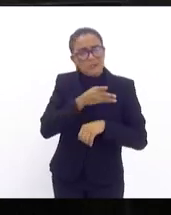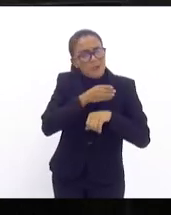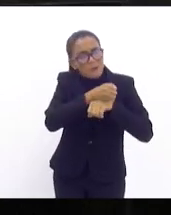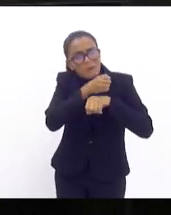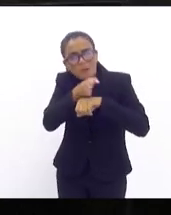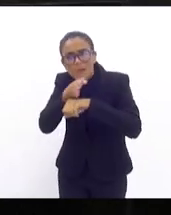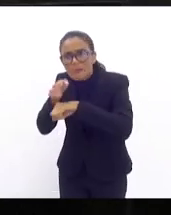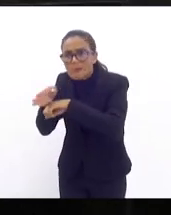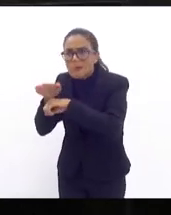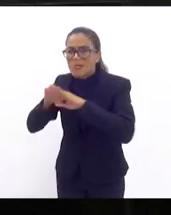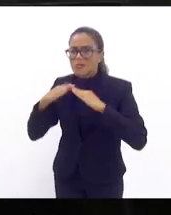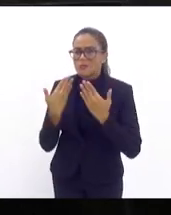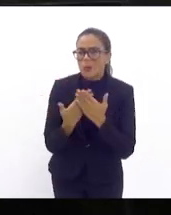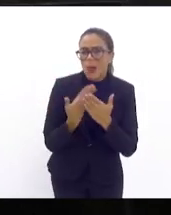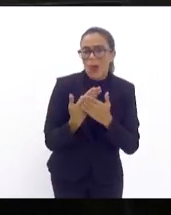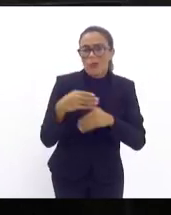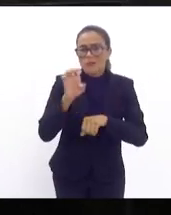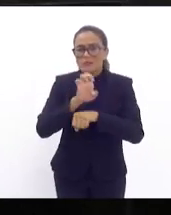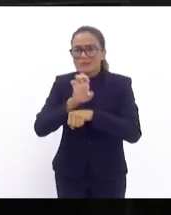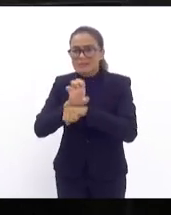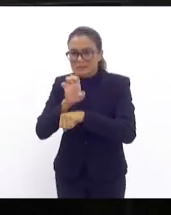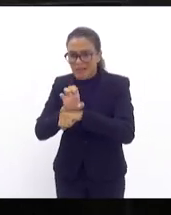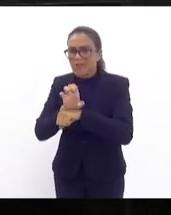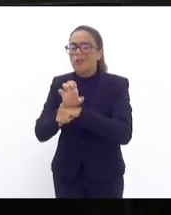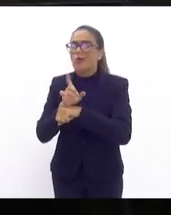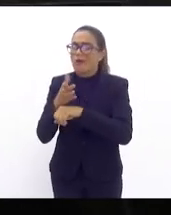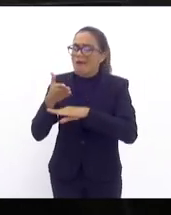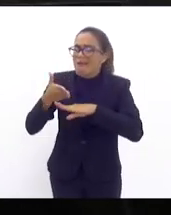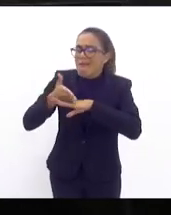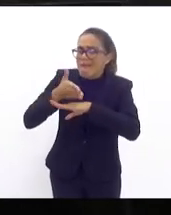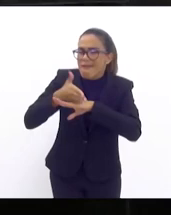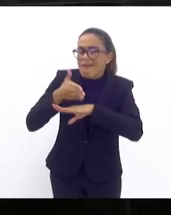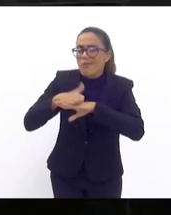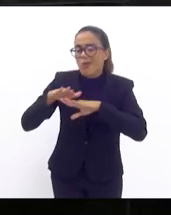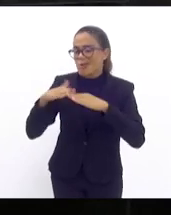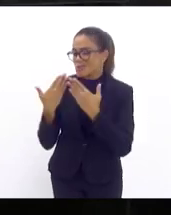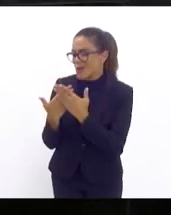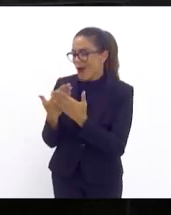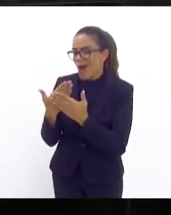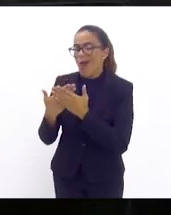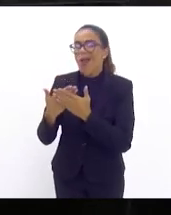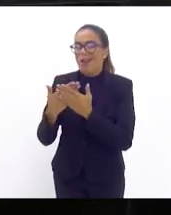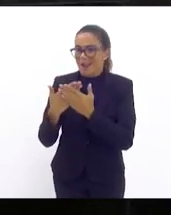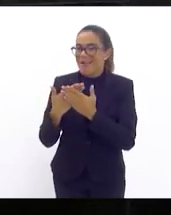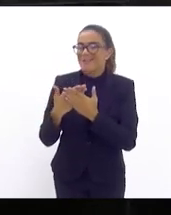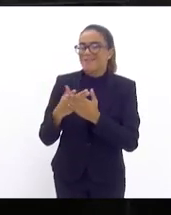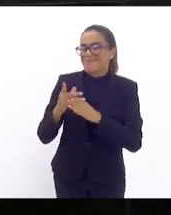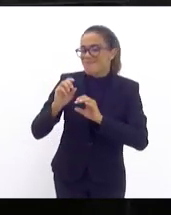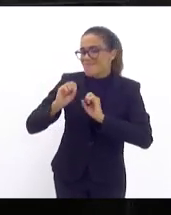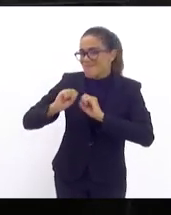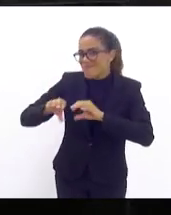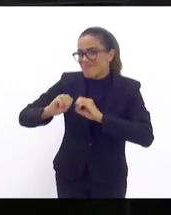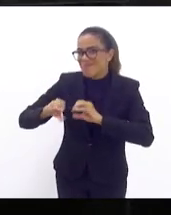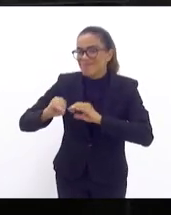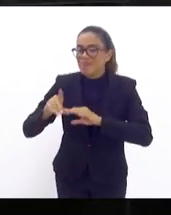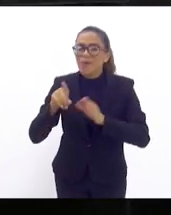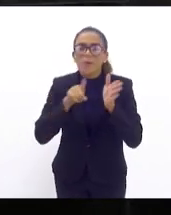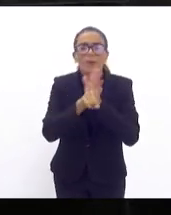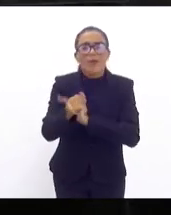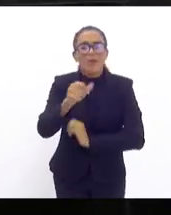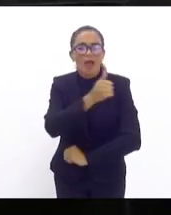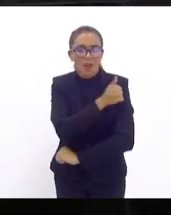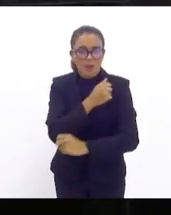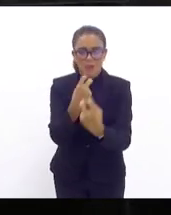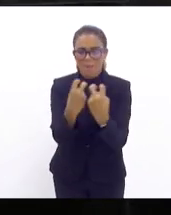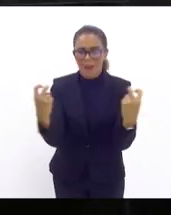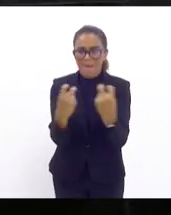estado. E sempre que entro numa escola com formação de curso normal, eu faço questão de perguntar a cada um daqueles alunos.